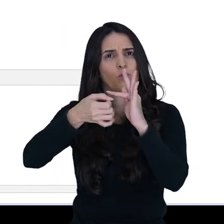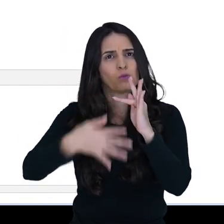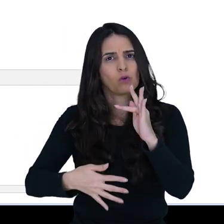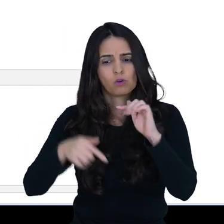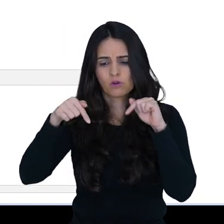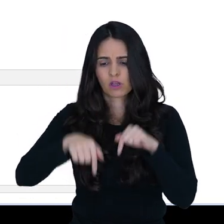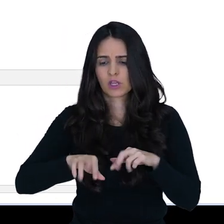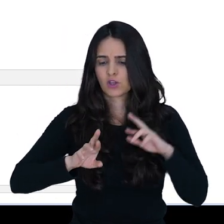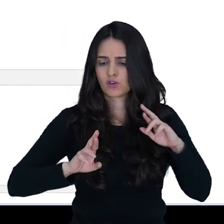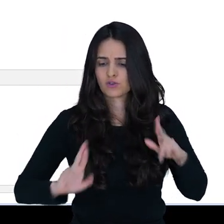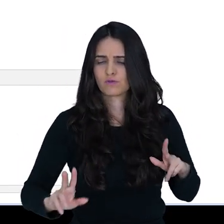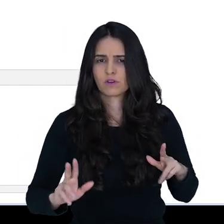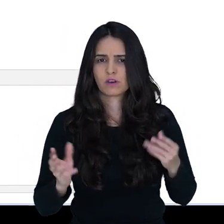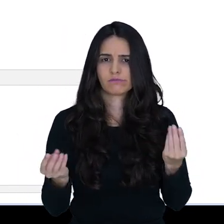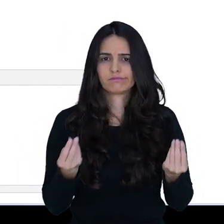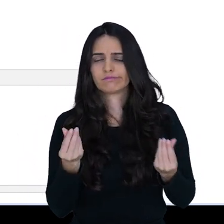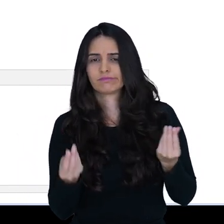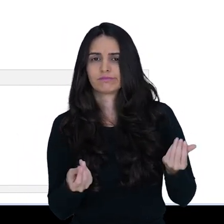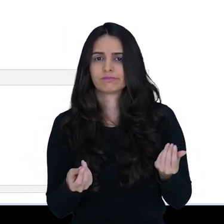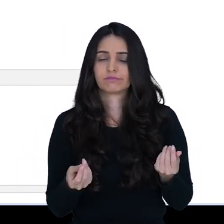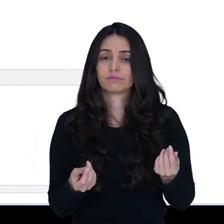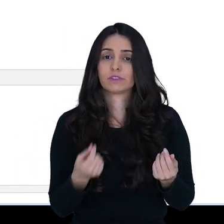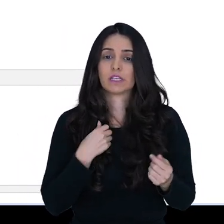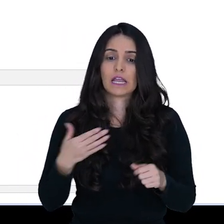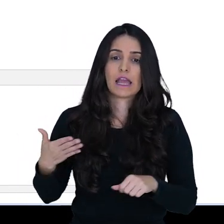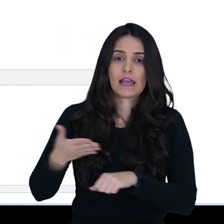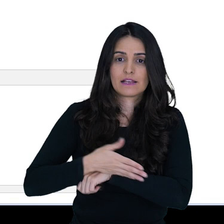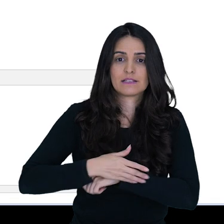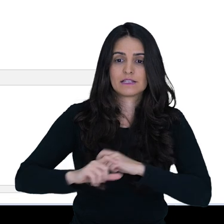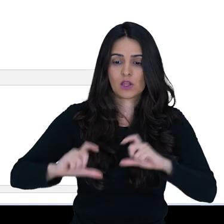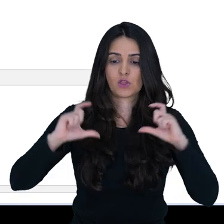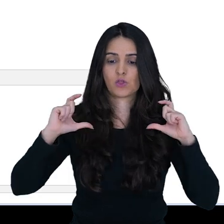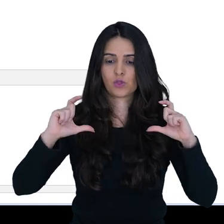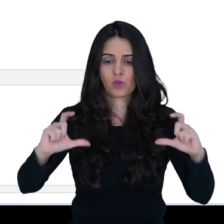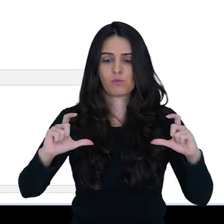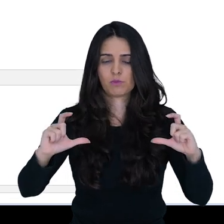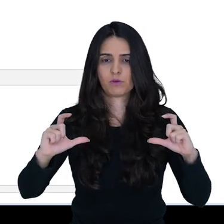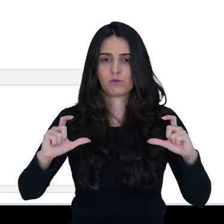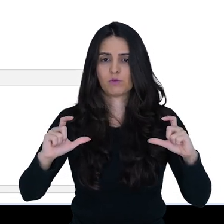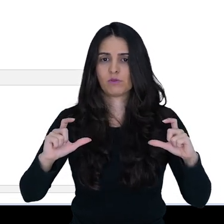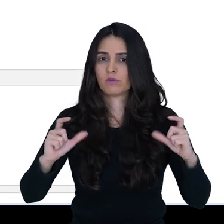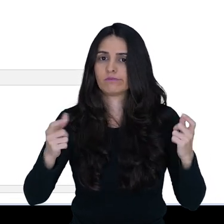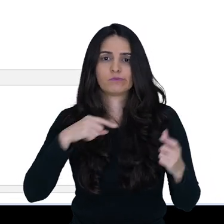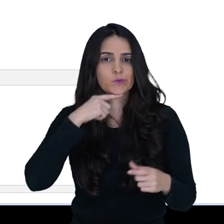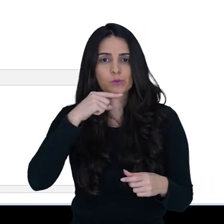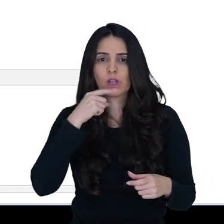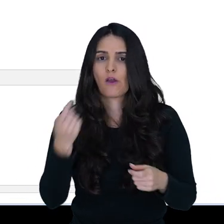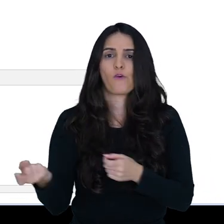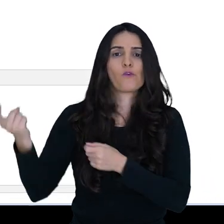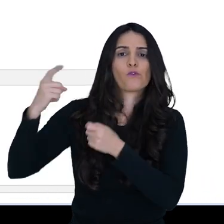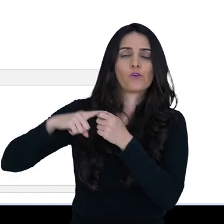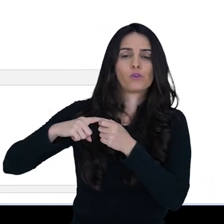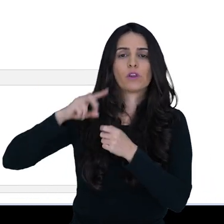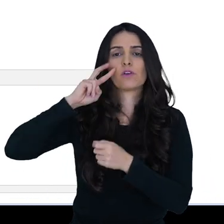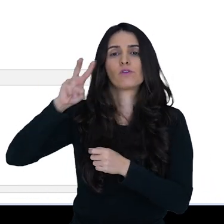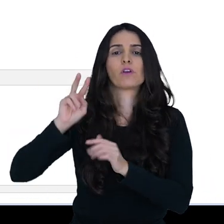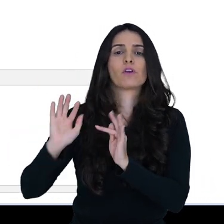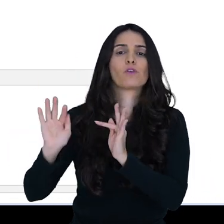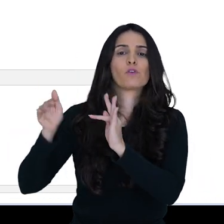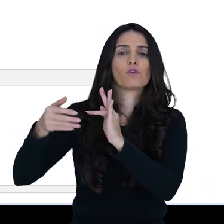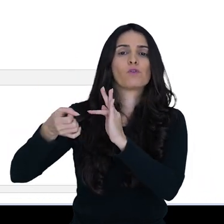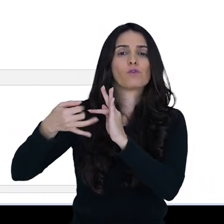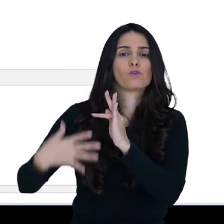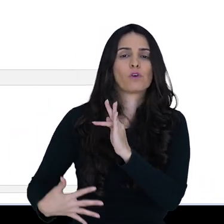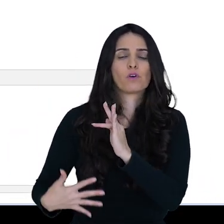fórum, e aqui você coloca outras questões, porque quando ele acessar esse tópico, ele não vai mais visualizar a